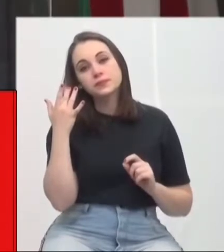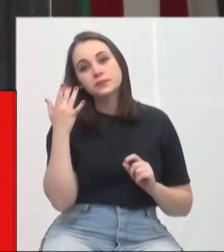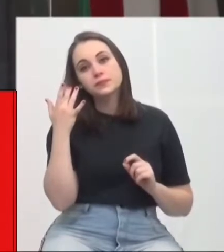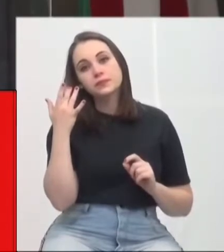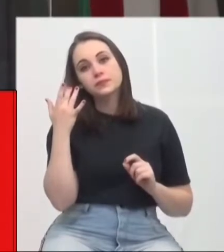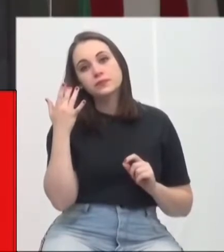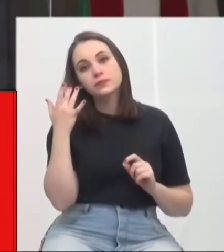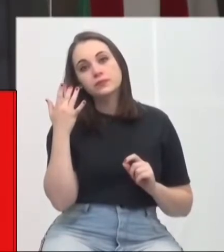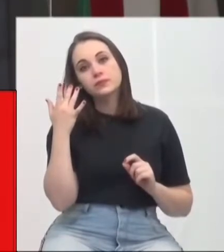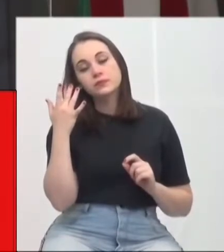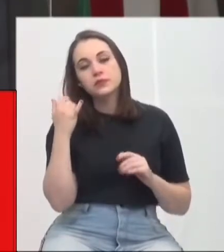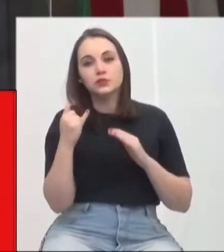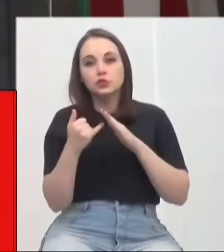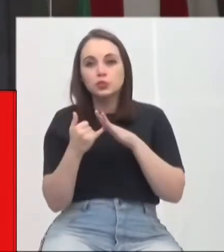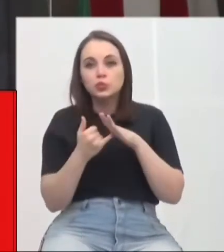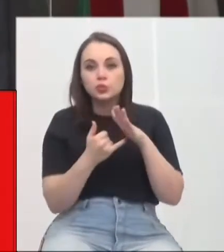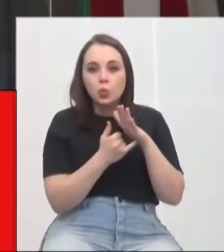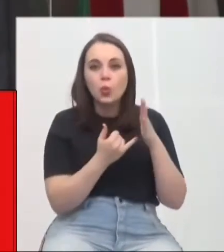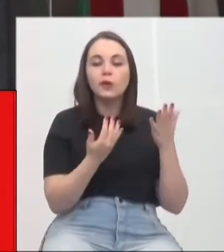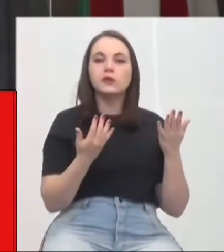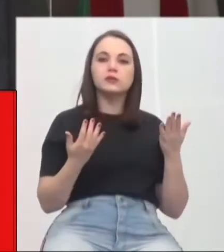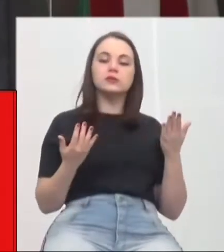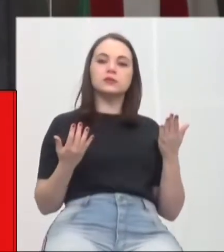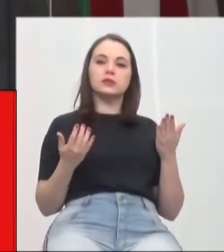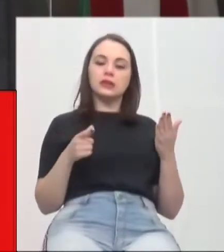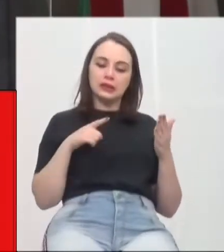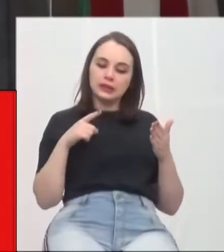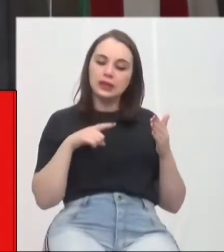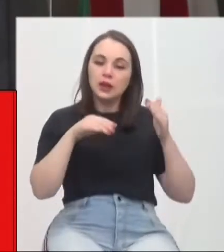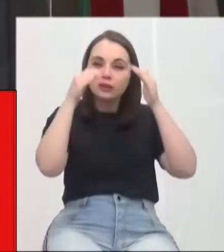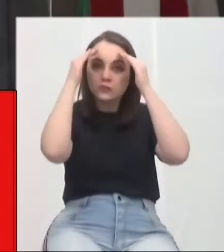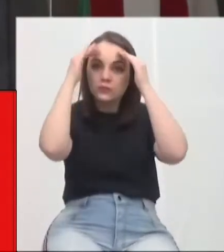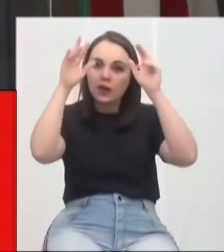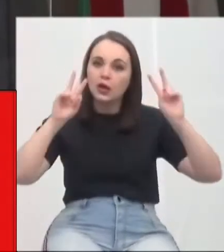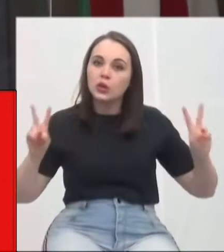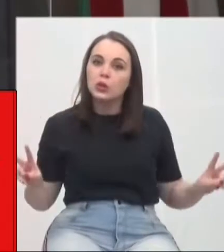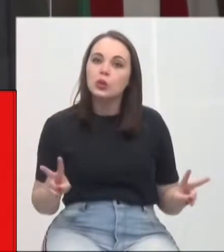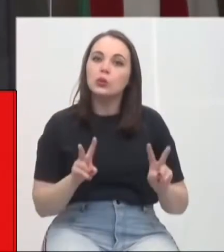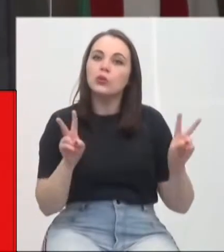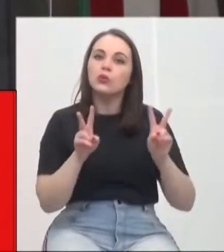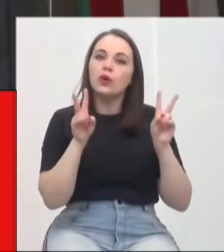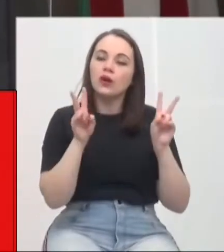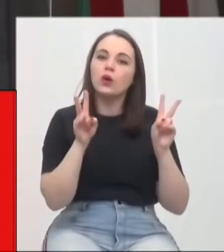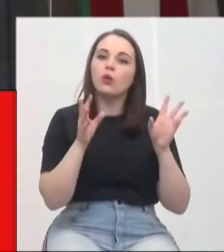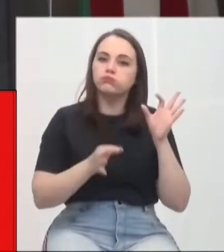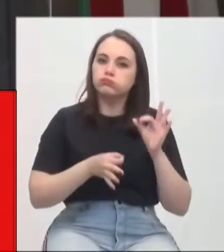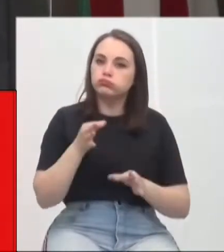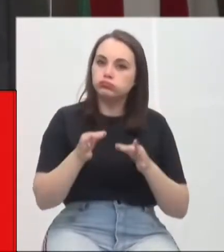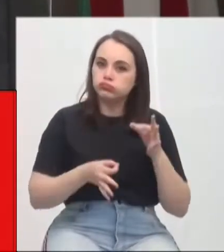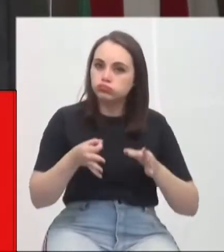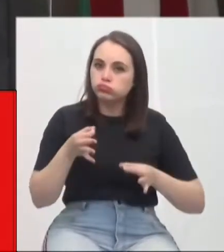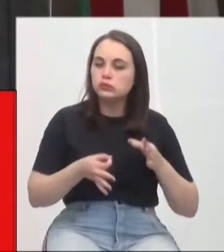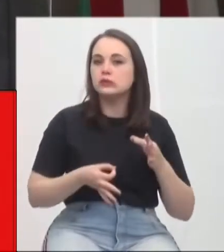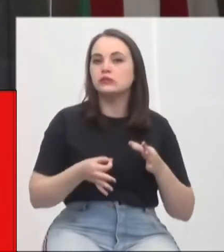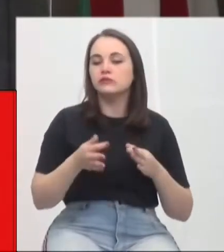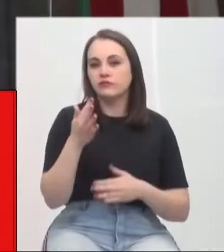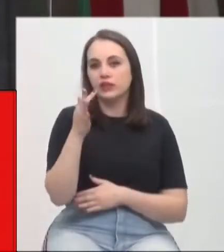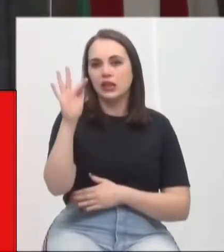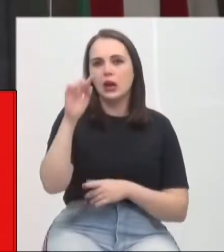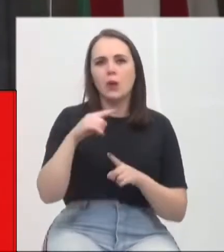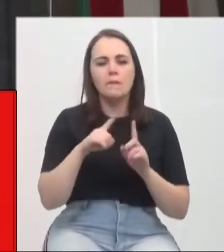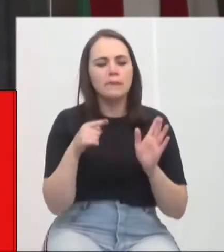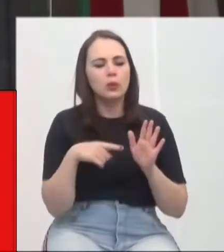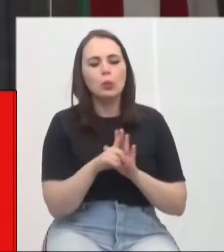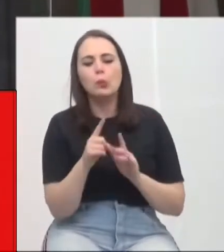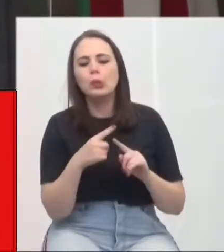entidades, que até então têm o seu respeito, o seu valor, o Supremo Tribunal Federal. Por que será que não querem